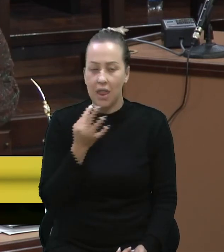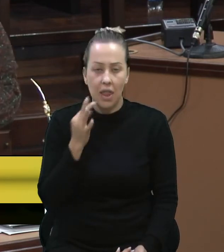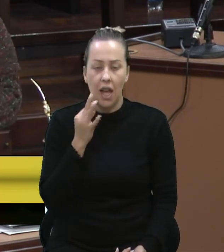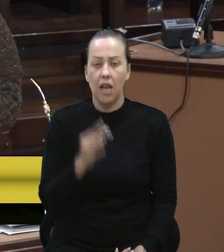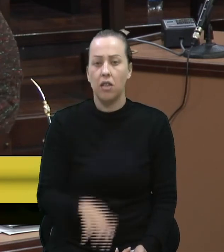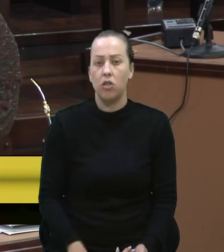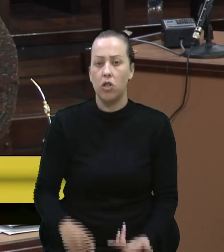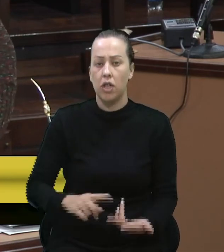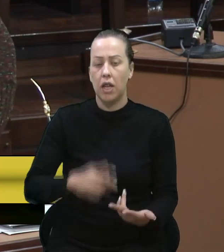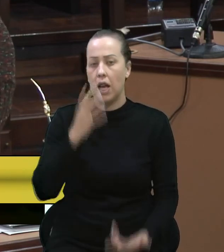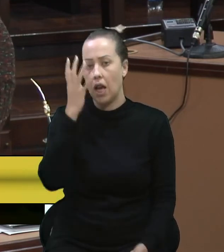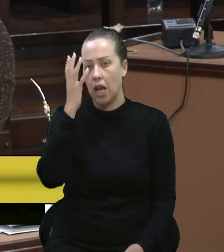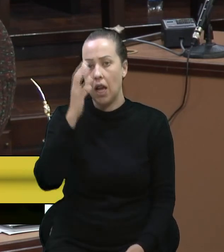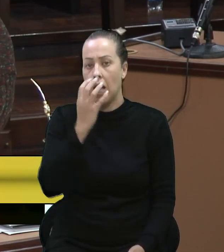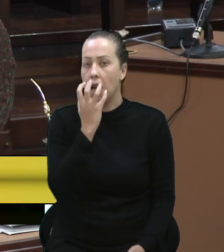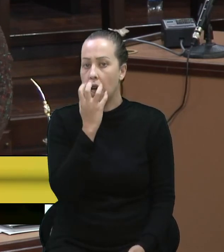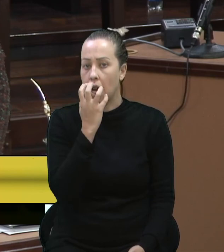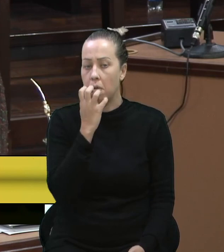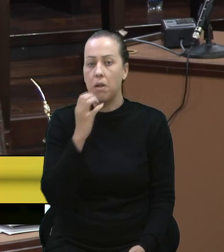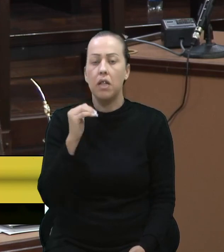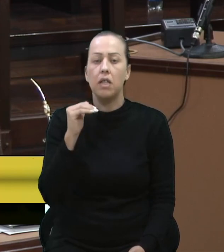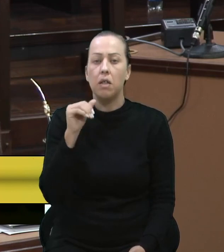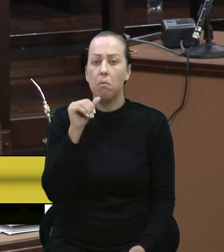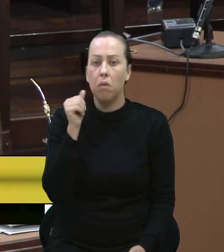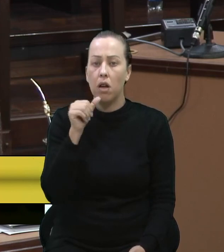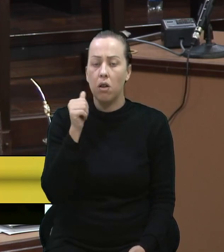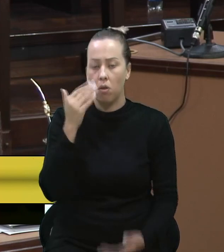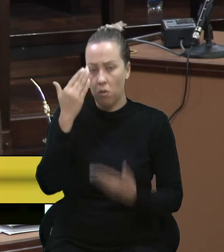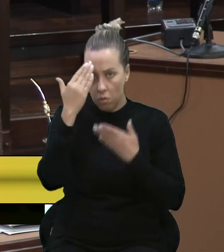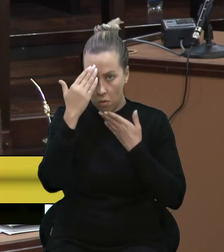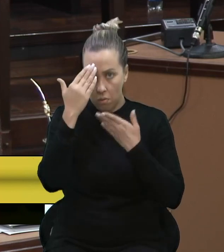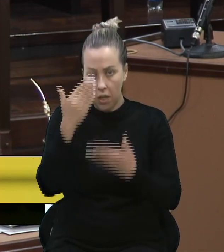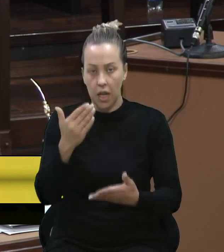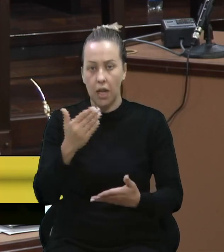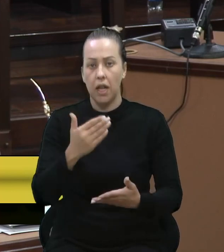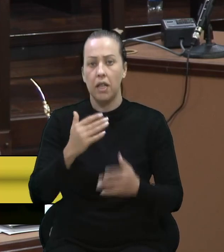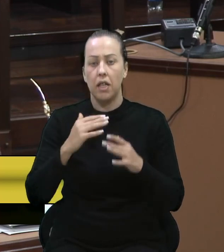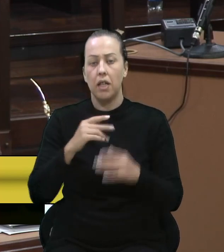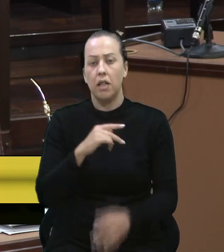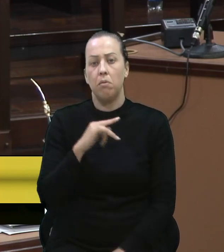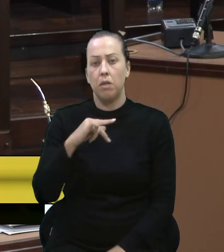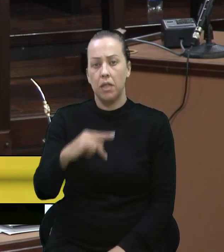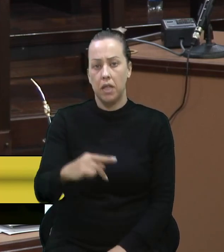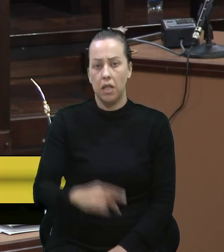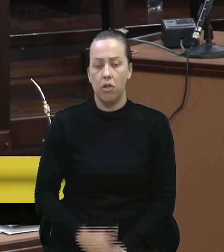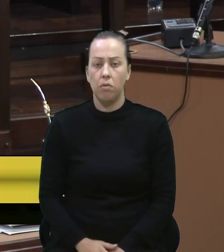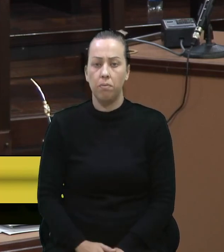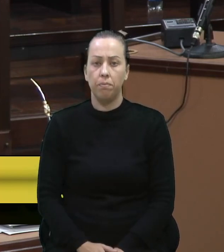vereador Camiles e vereador Maurício Marcol. Era isso. Muito obrigada, senhor presidente.